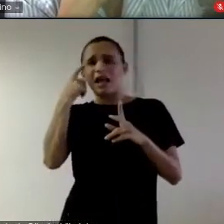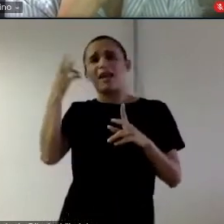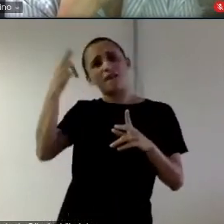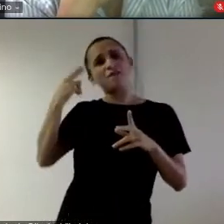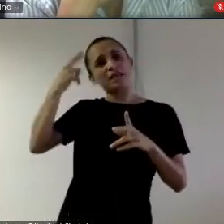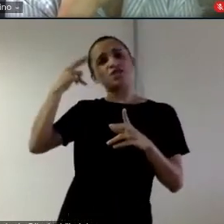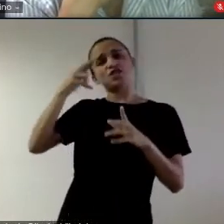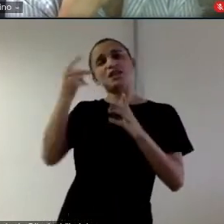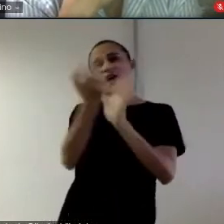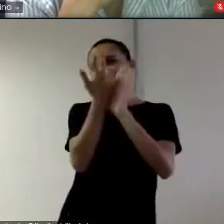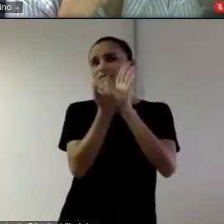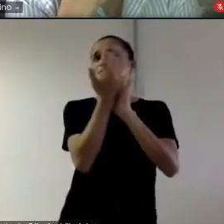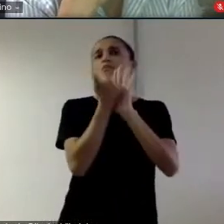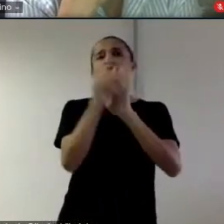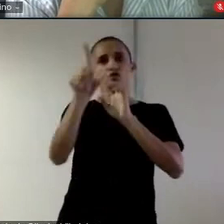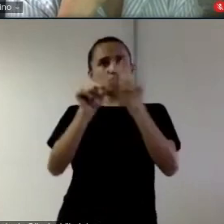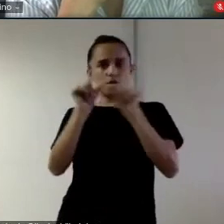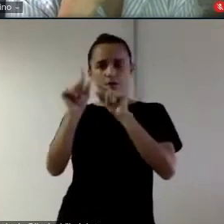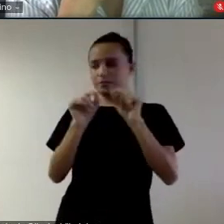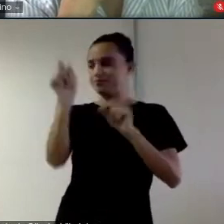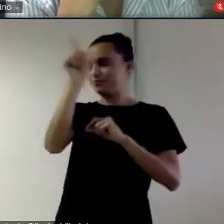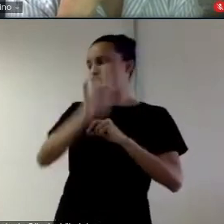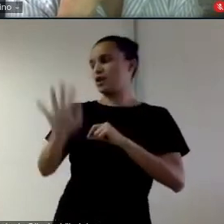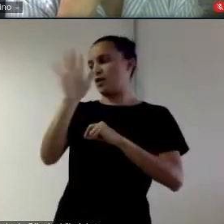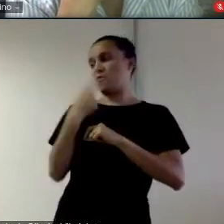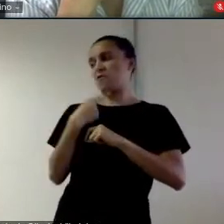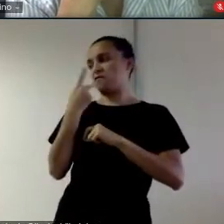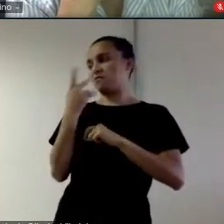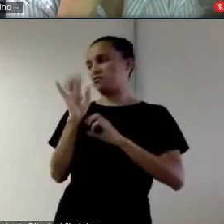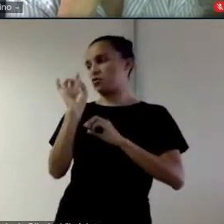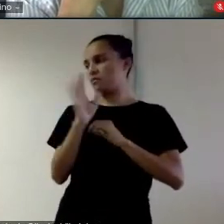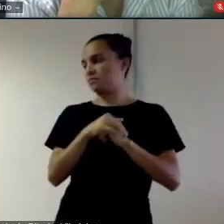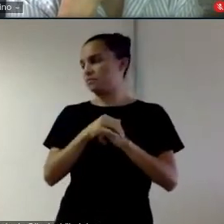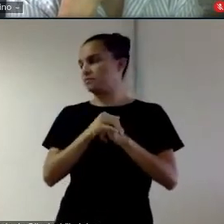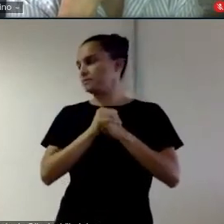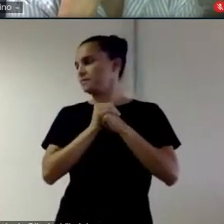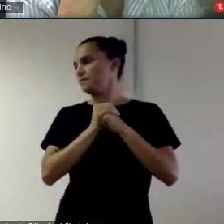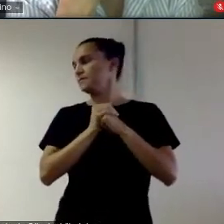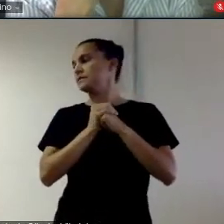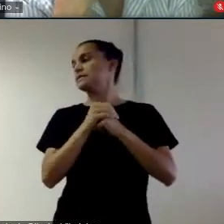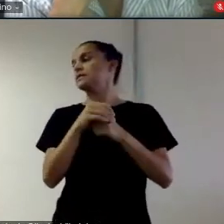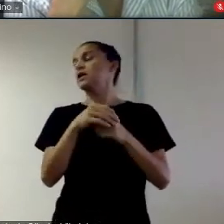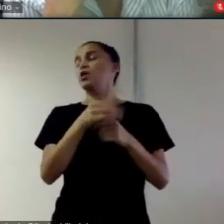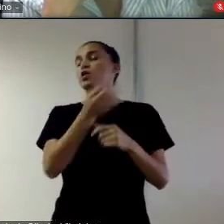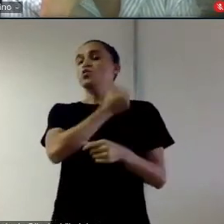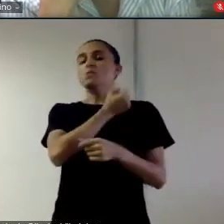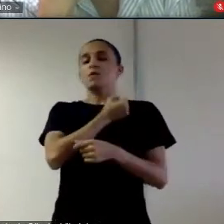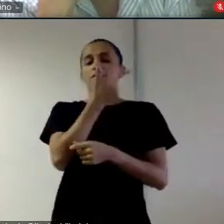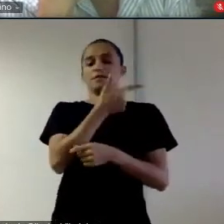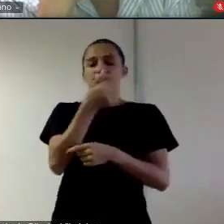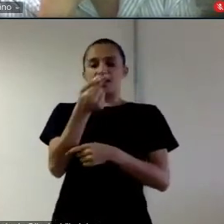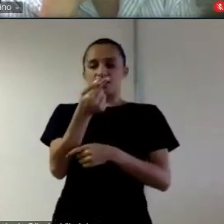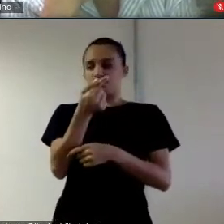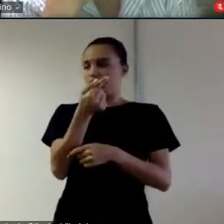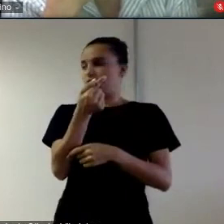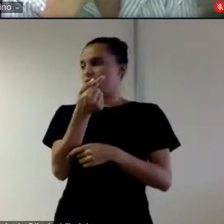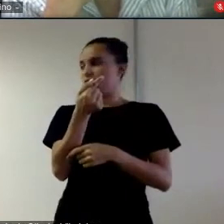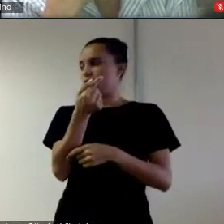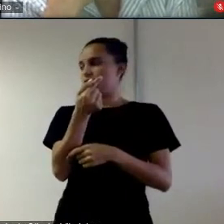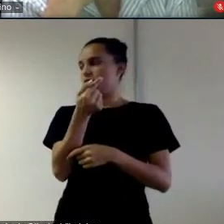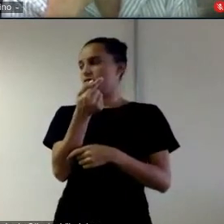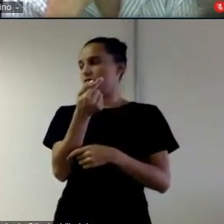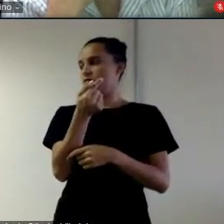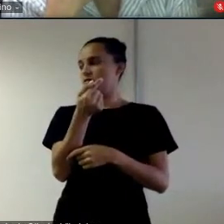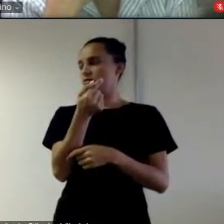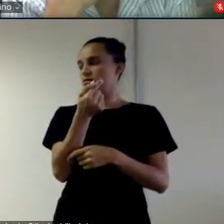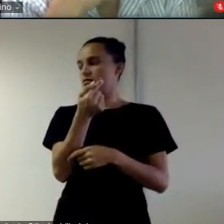falo aqui de uma maneira geral aí no slide 27 eu sugiro você dispor os sufixos